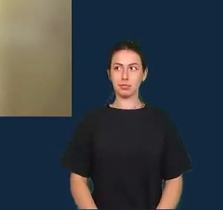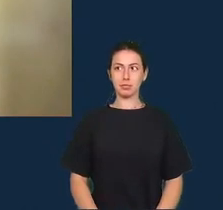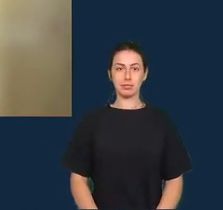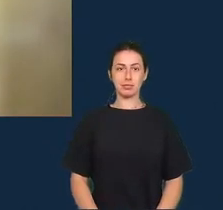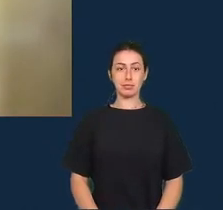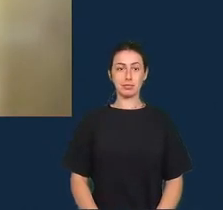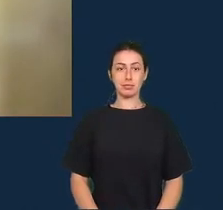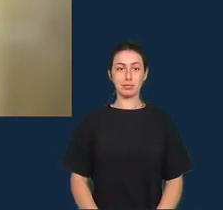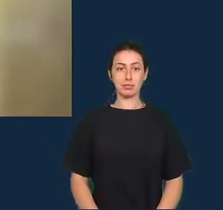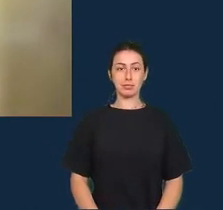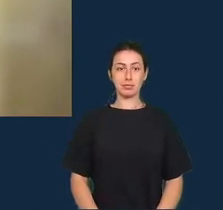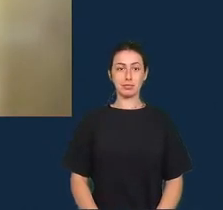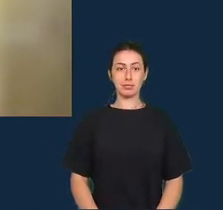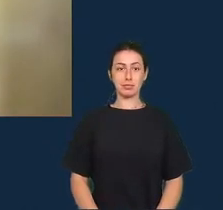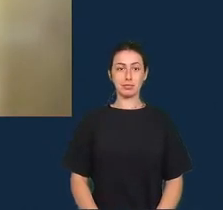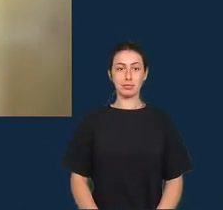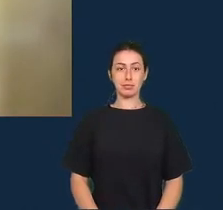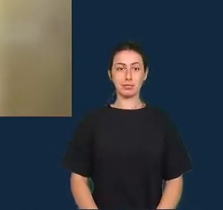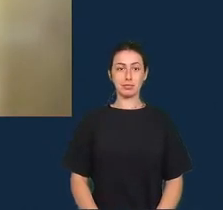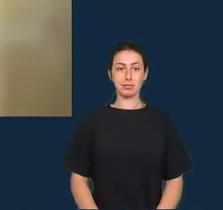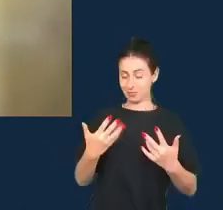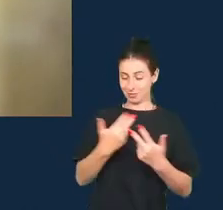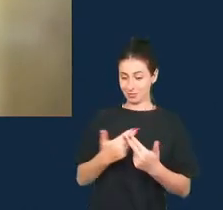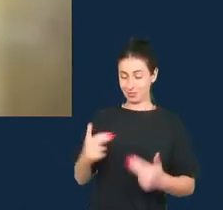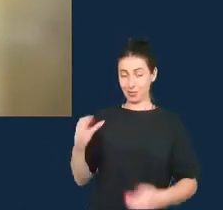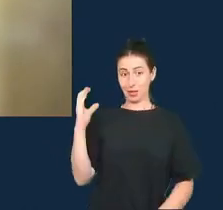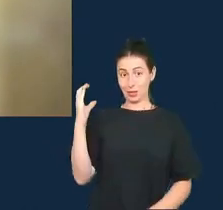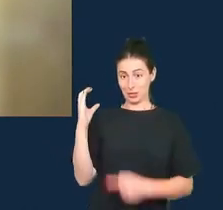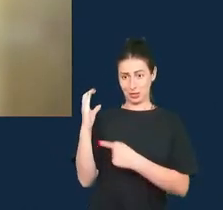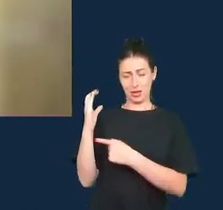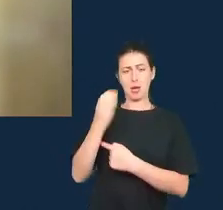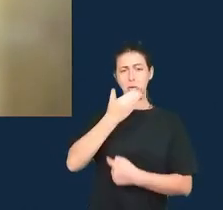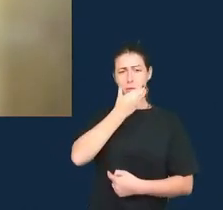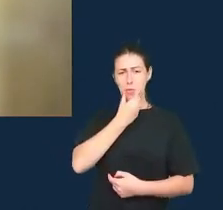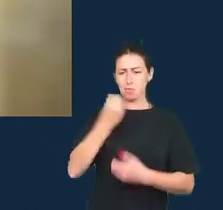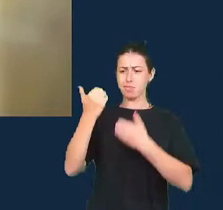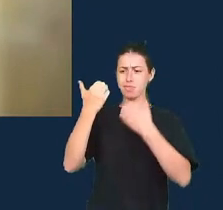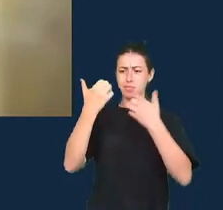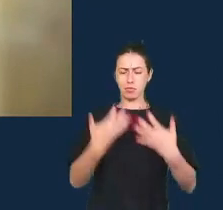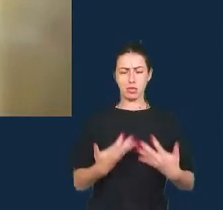reestrutura a maneira como a ciência é